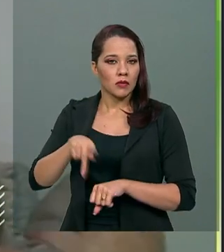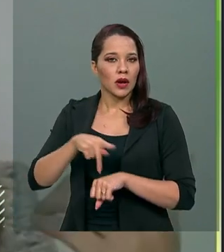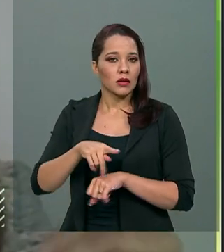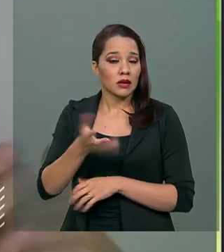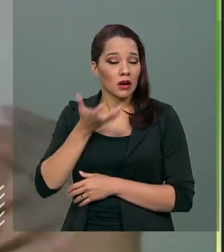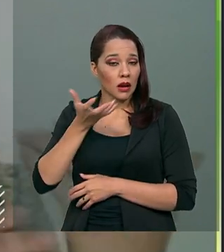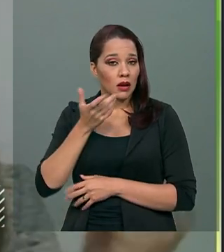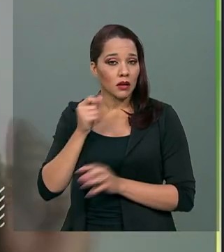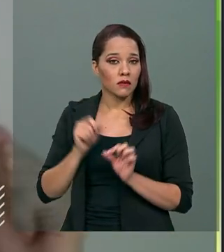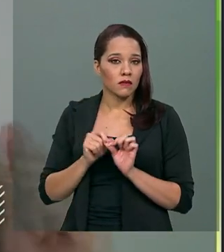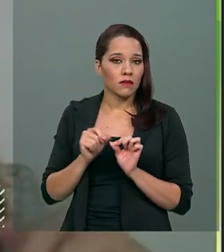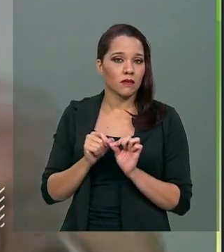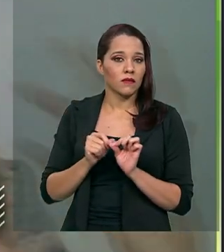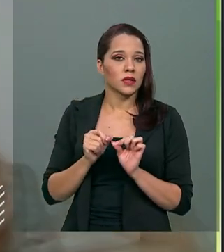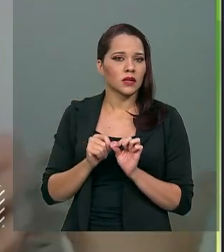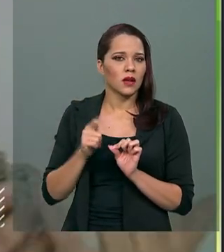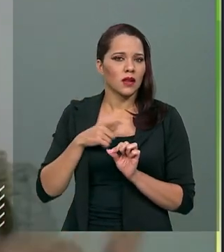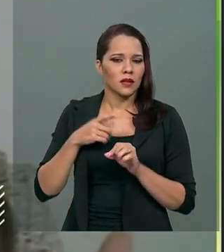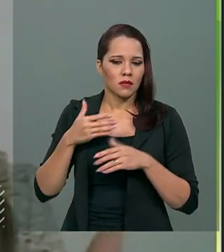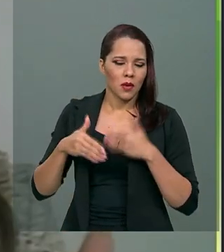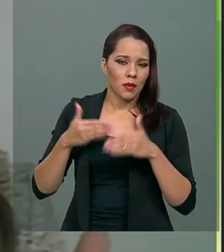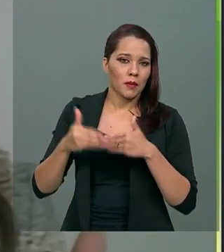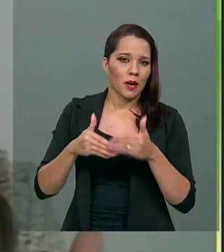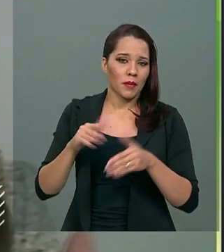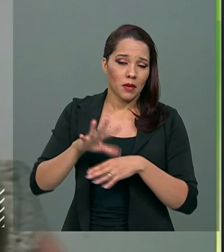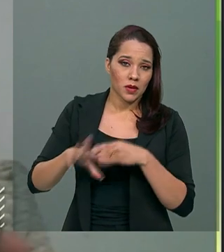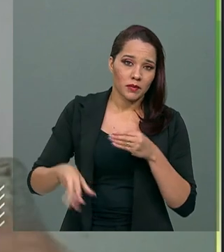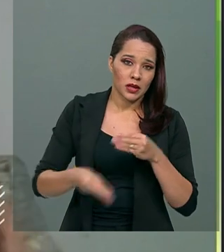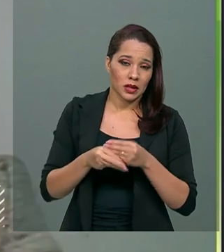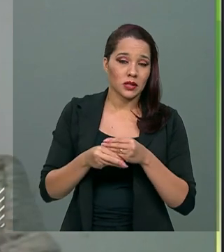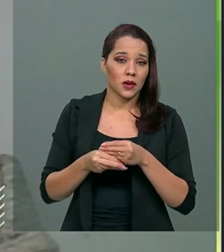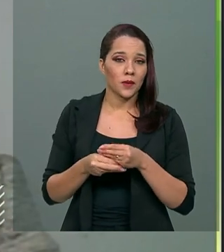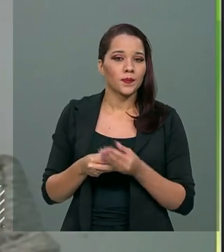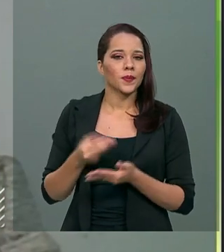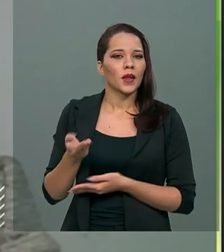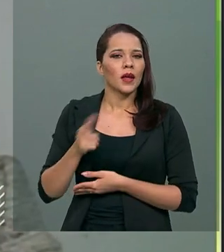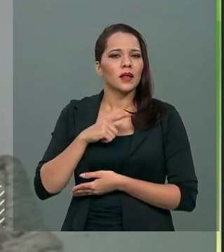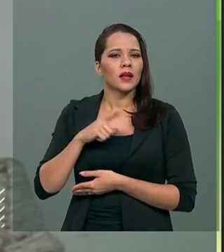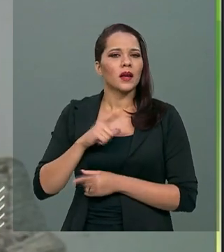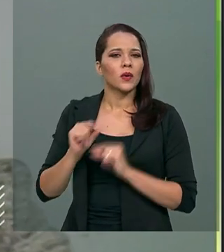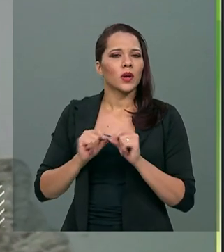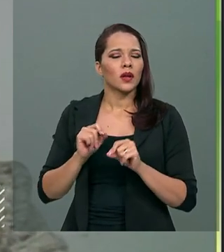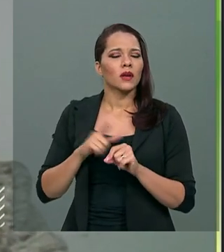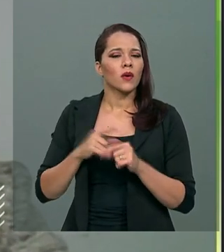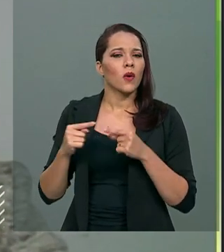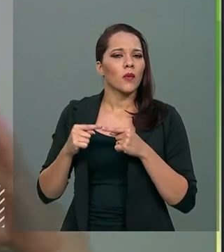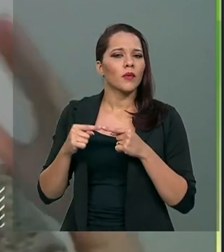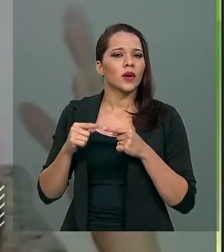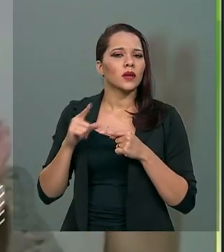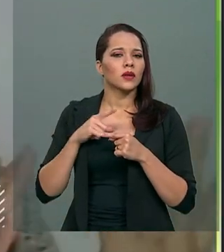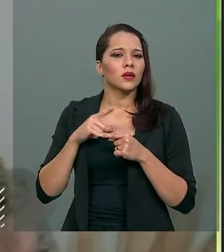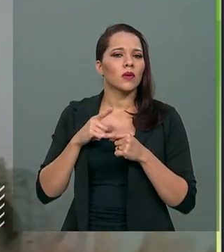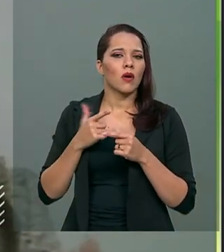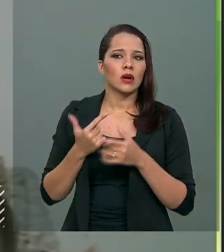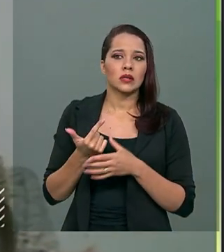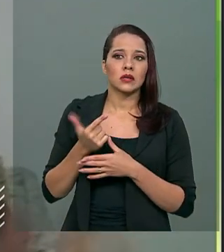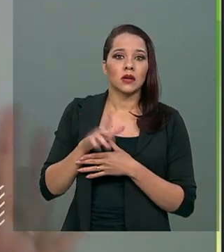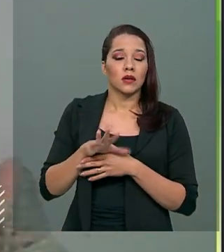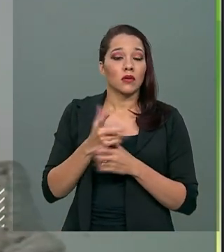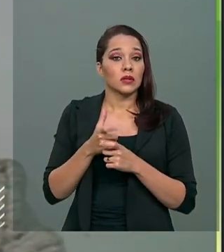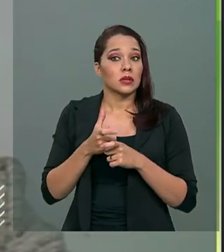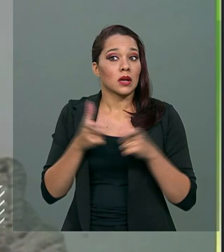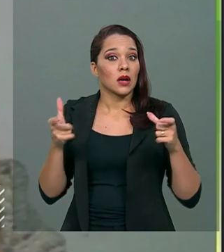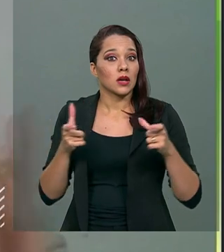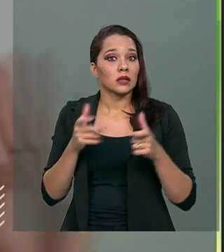caminhado para a implementação disso, tem relação com as gigantes da tecnologia,